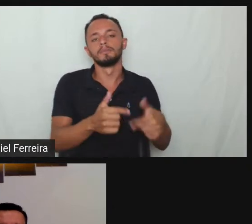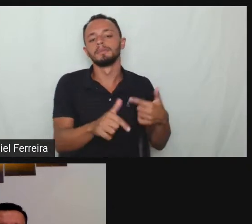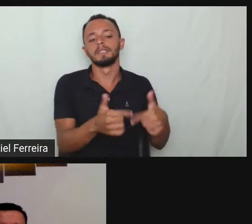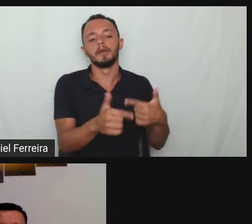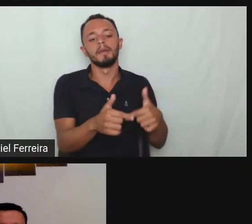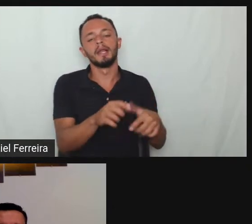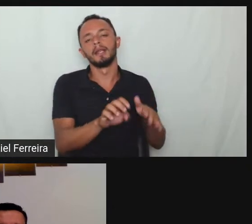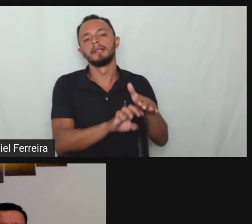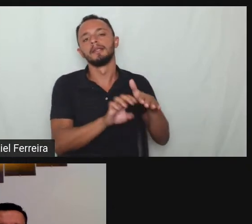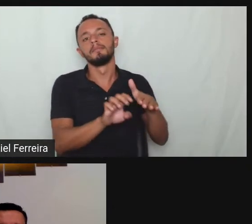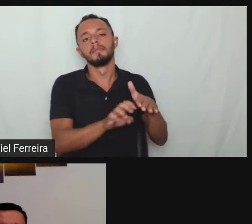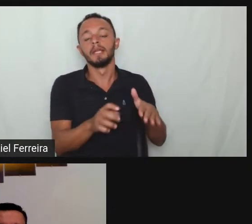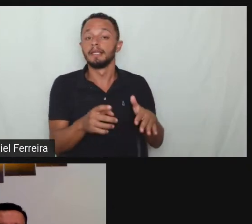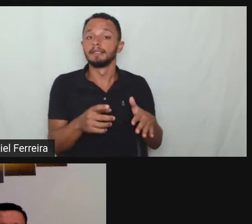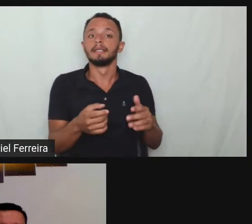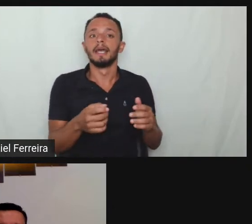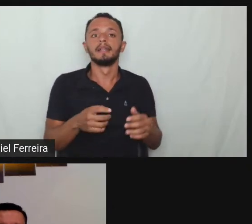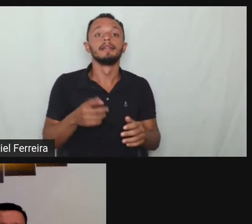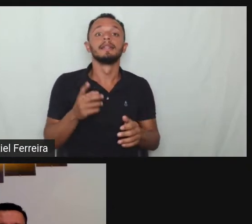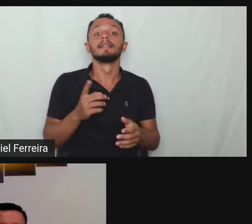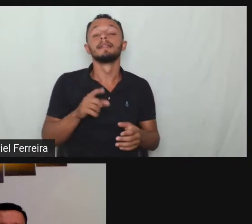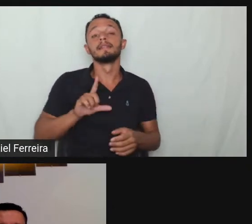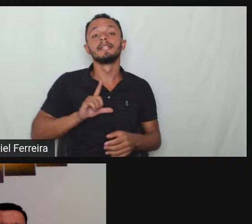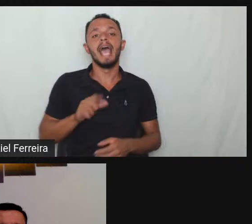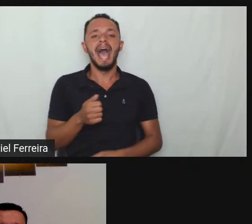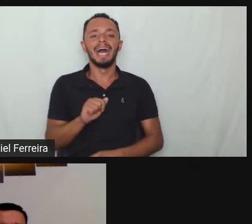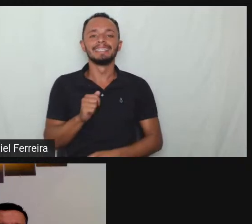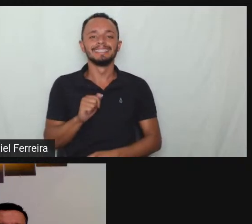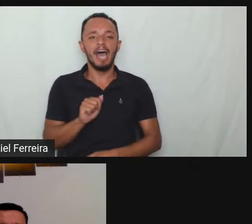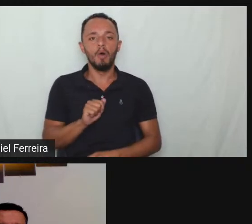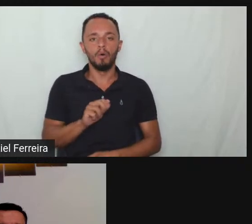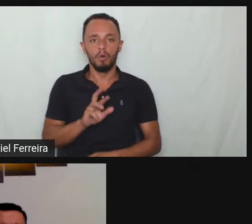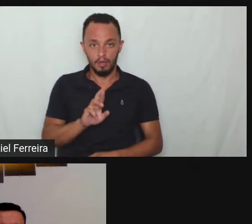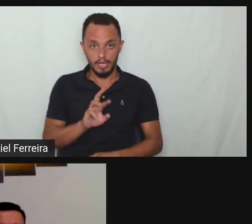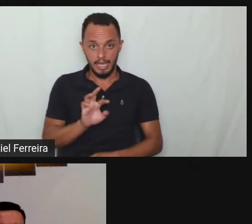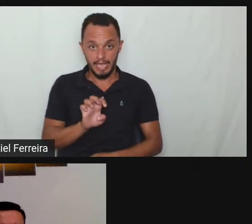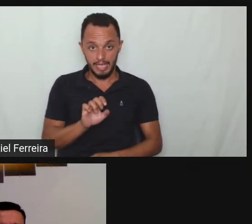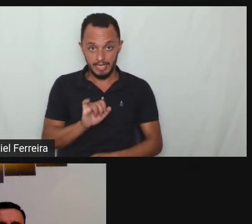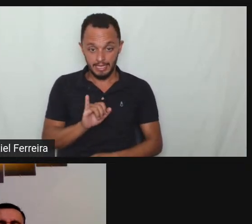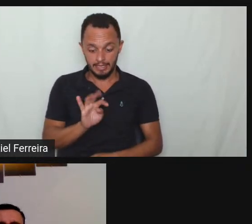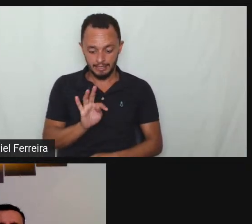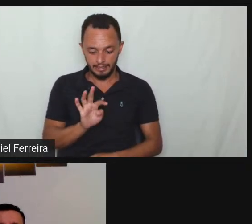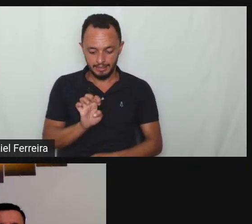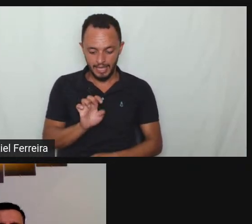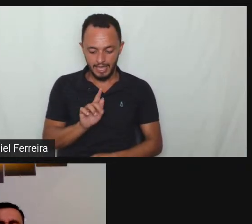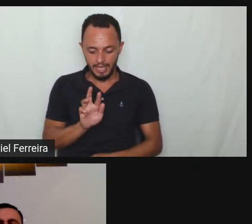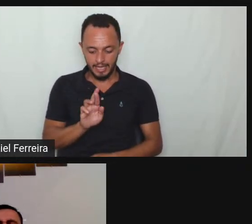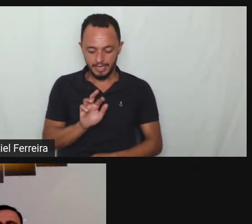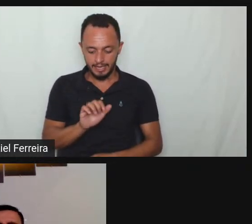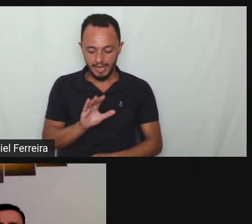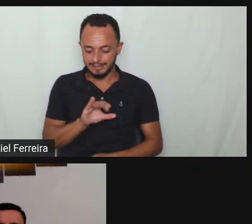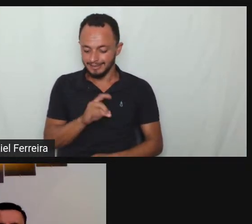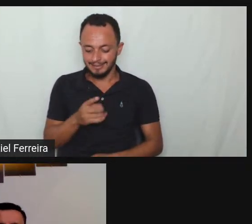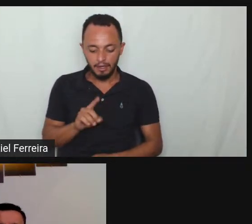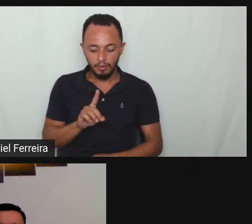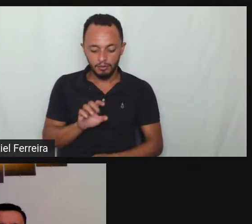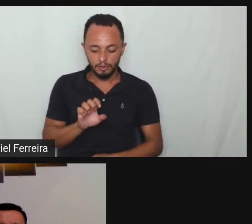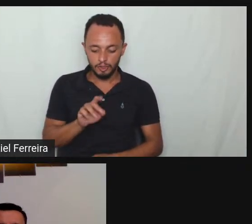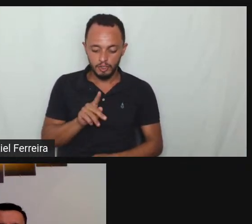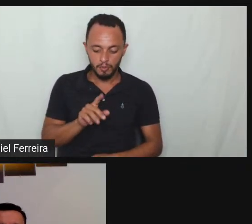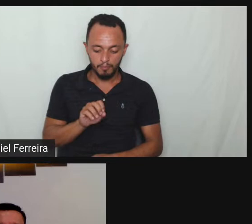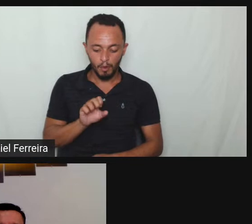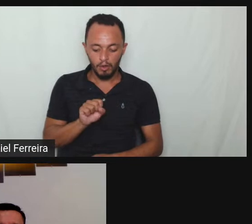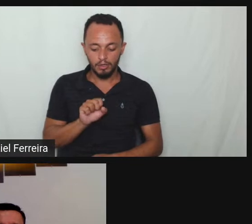verem que tem também que ter essa responsabilidade se a dificuldade da deficiência está substituindo é muito